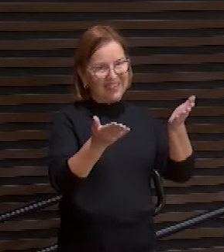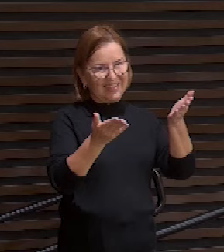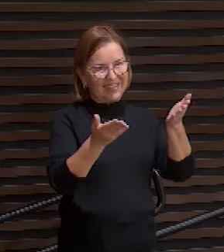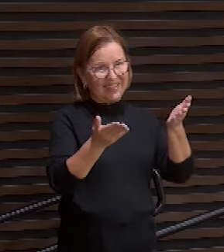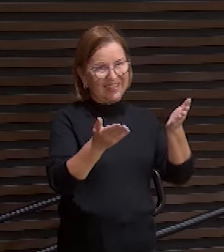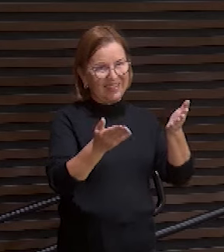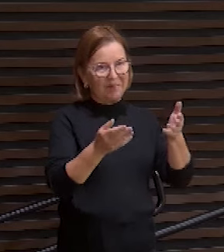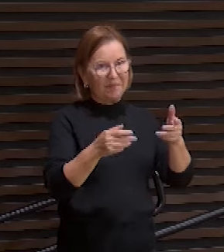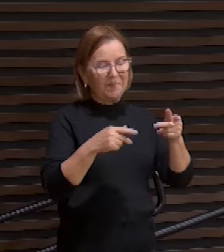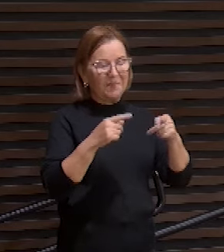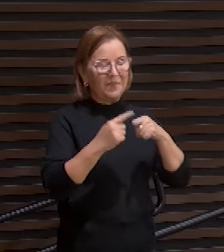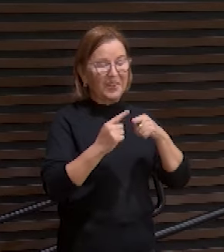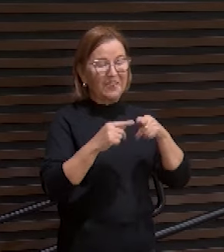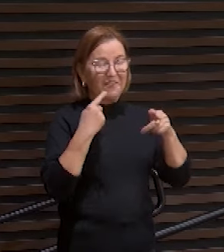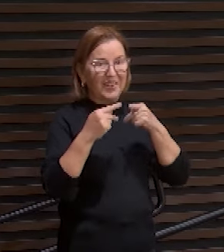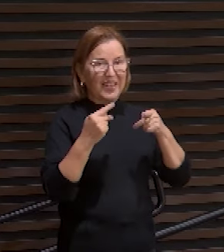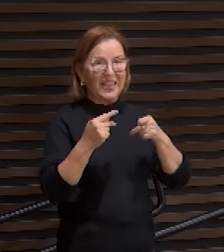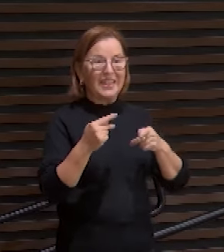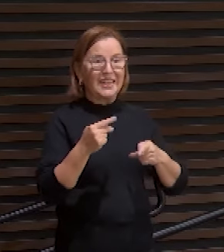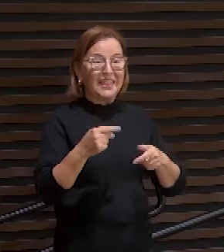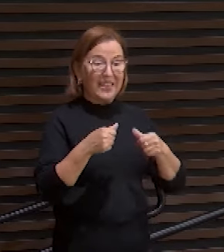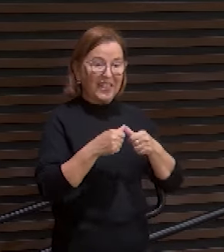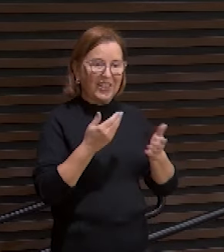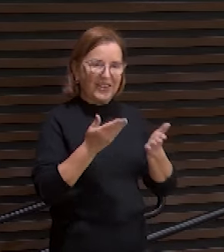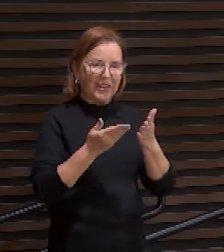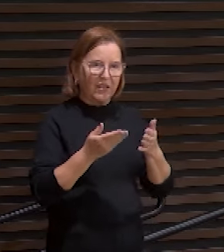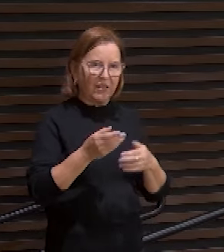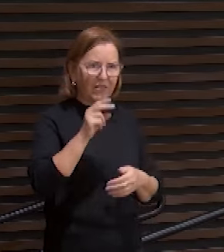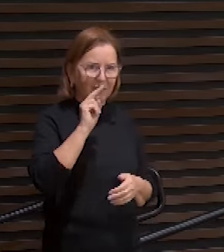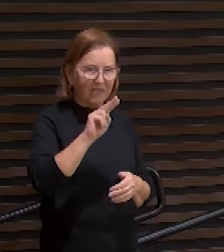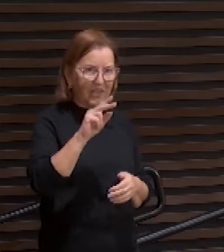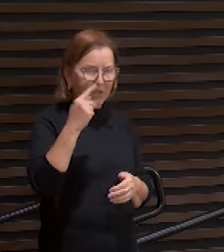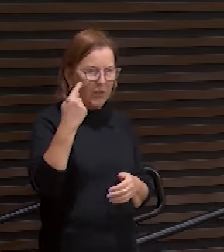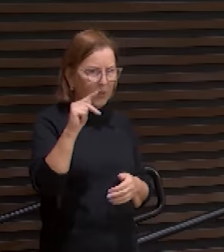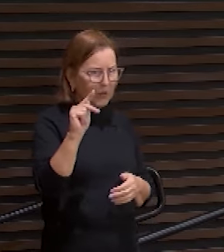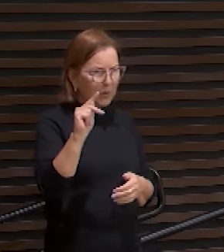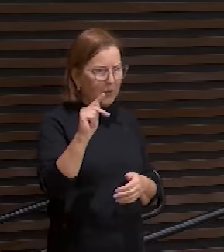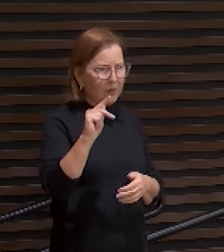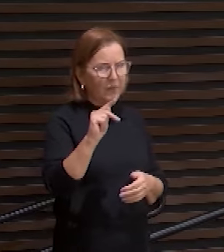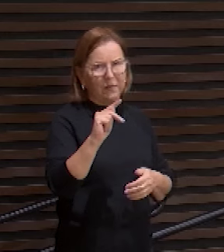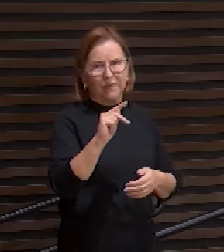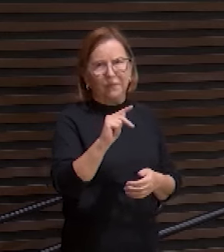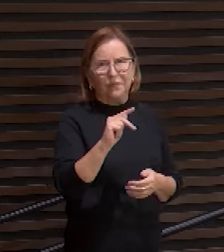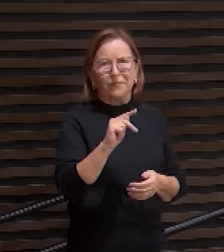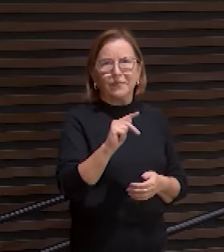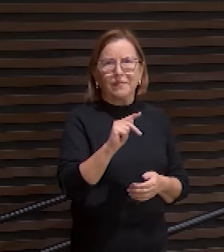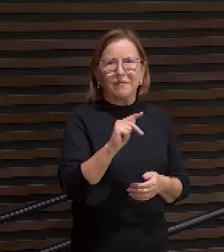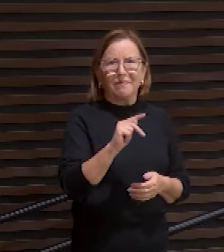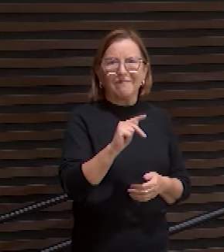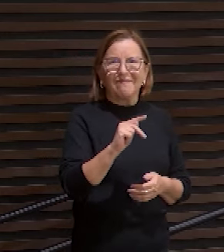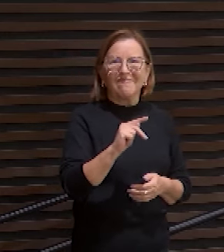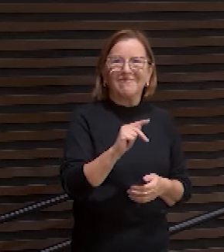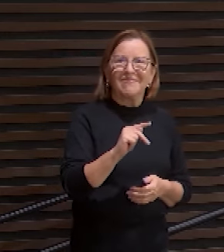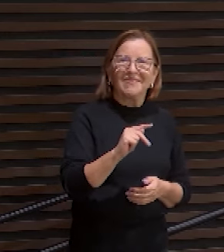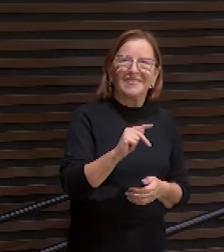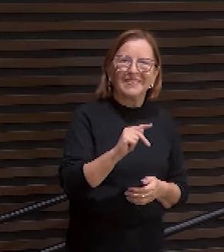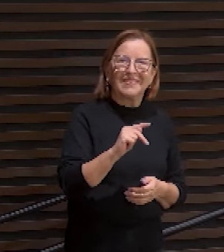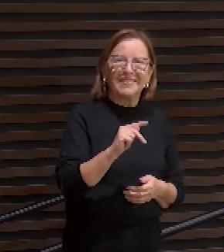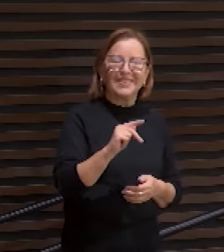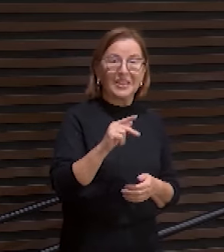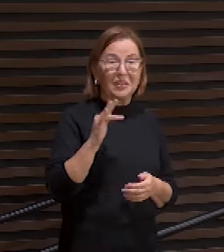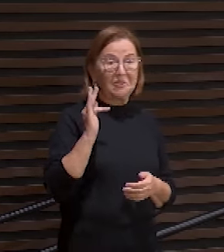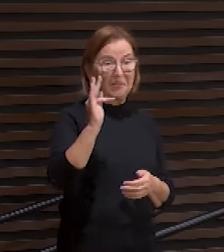servo verá a sua posteridade mas como que um morto pode ver ué ele é ressuscitado para ver